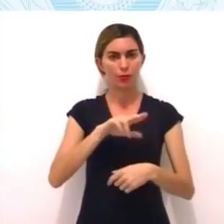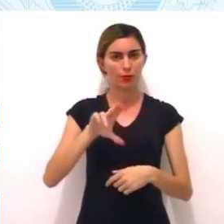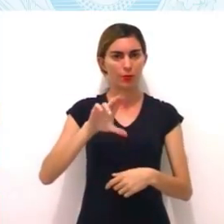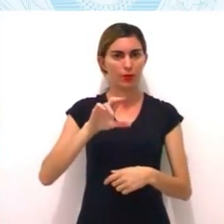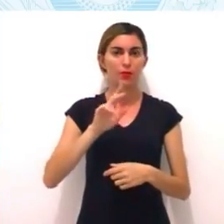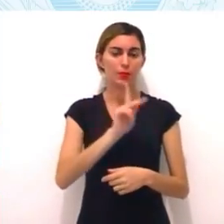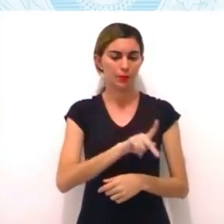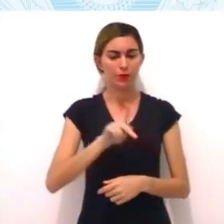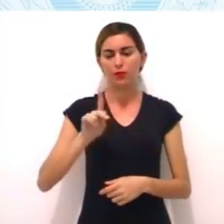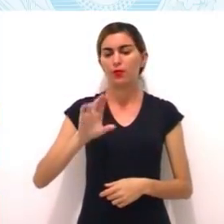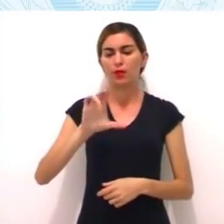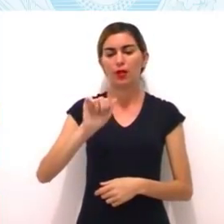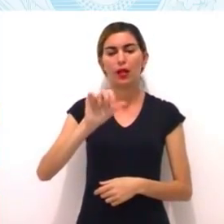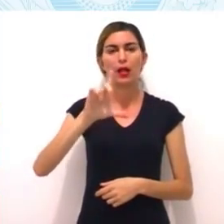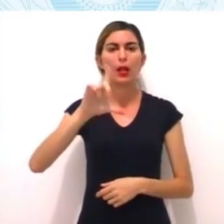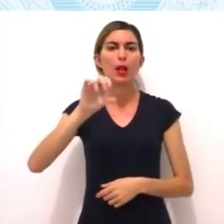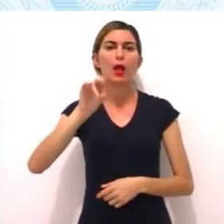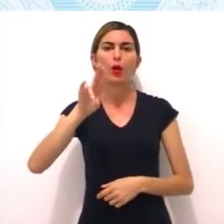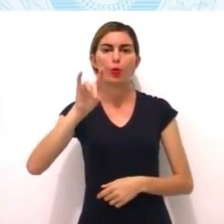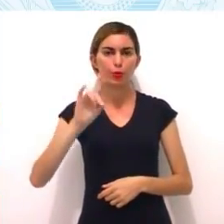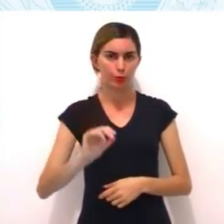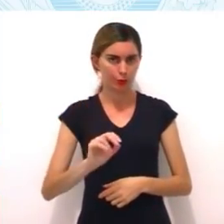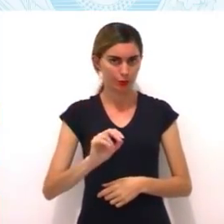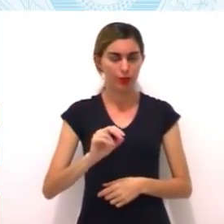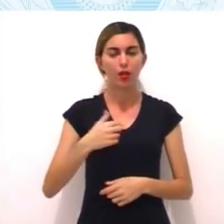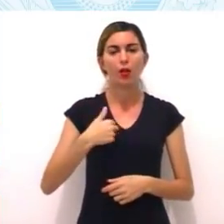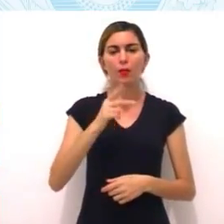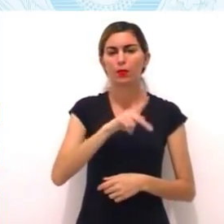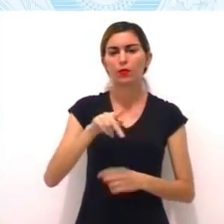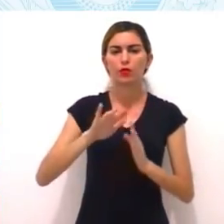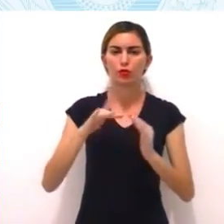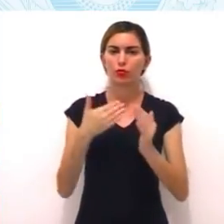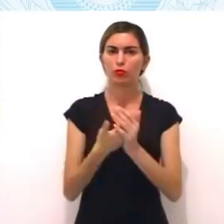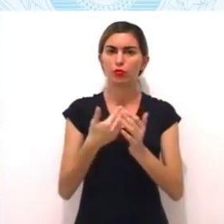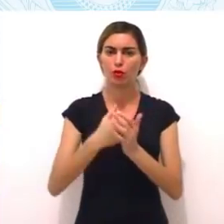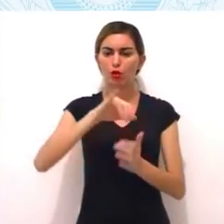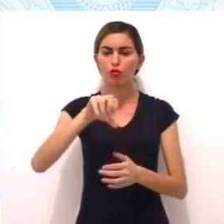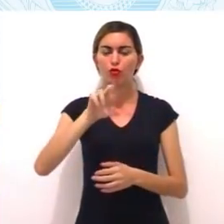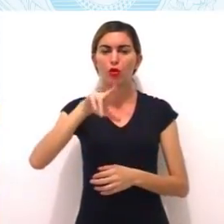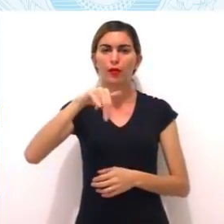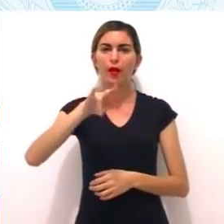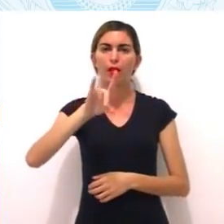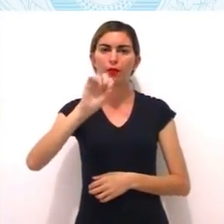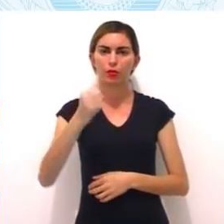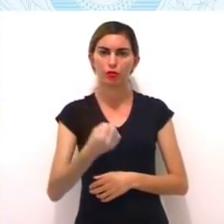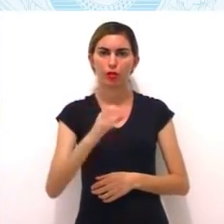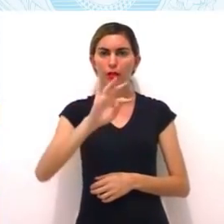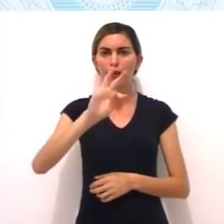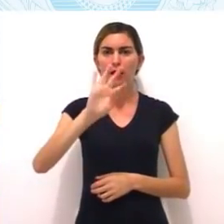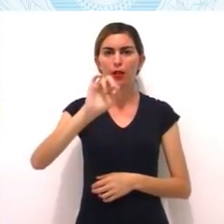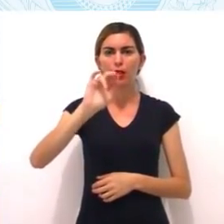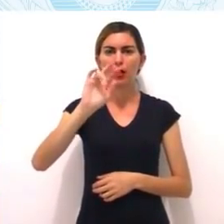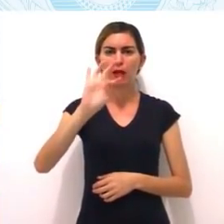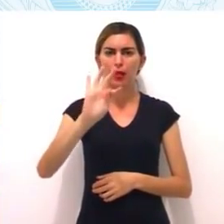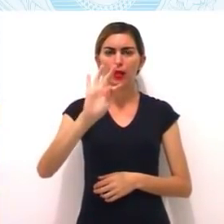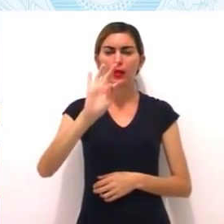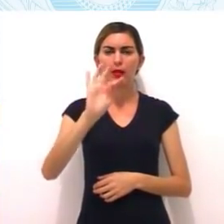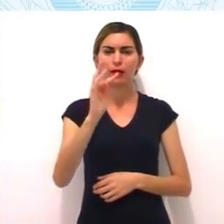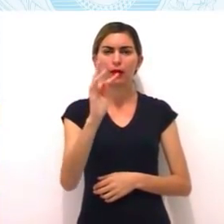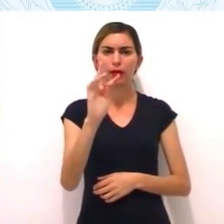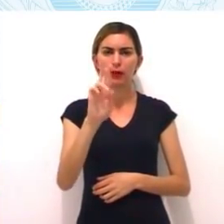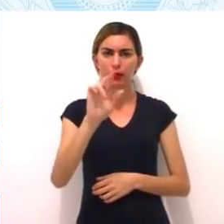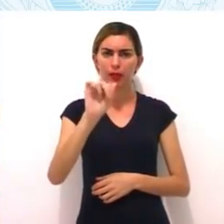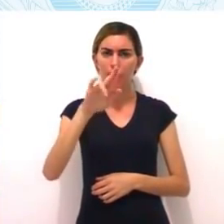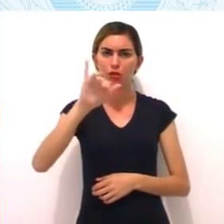me chamo professor Cláudio Nascimento, professor da escola jornalista Trajano Chacon.